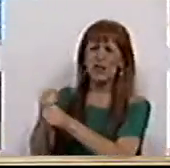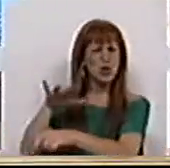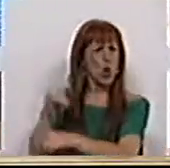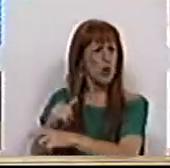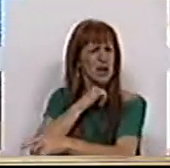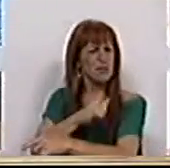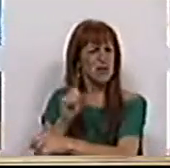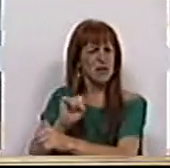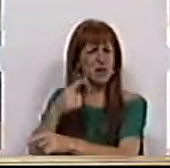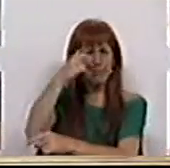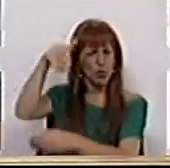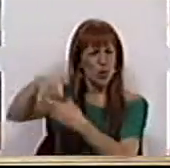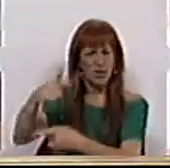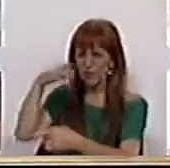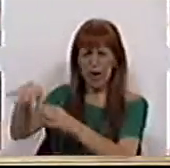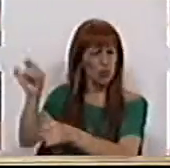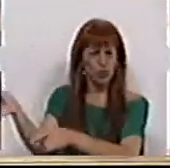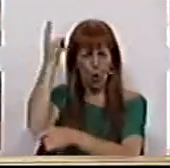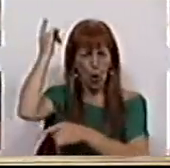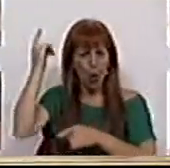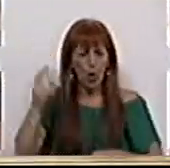que não têm a legitimidade do voto popular.